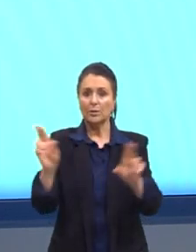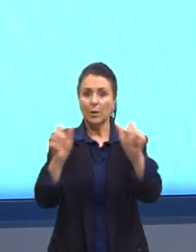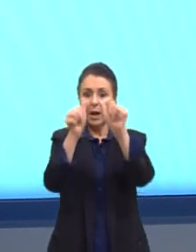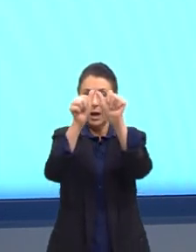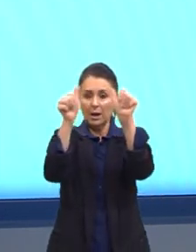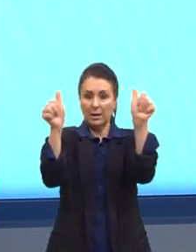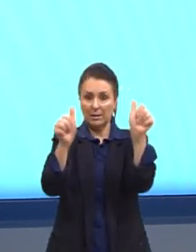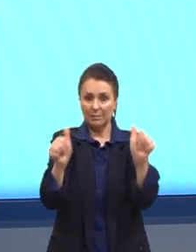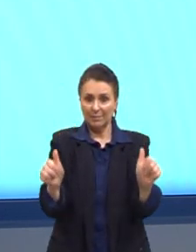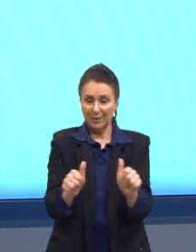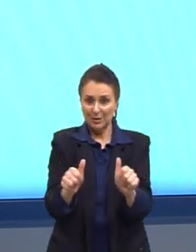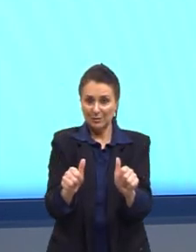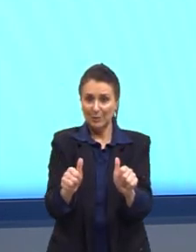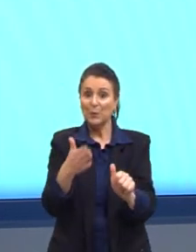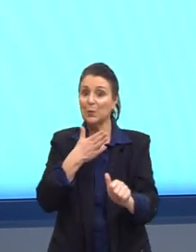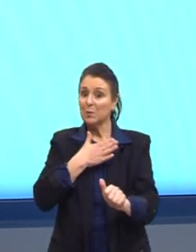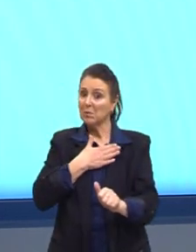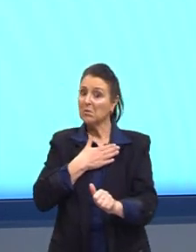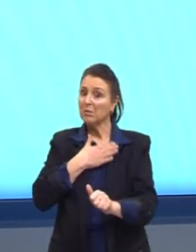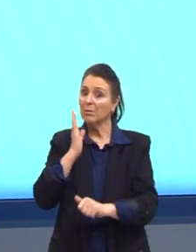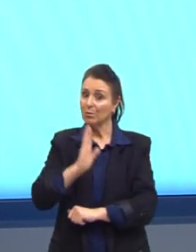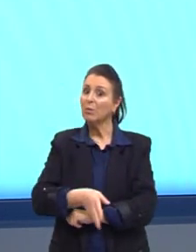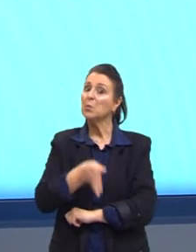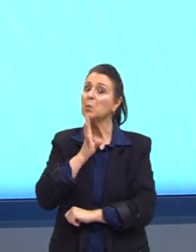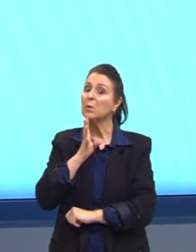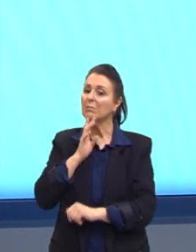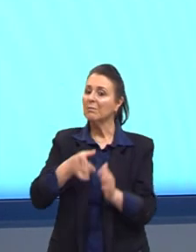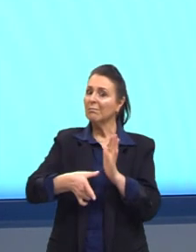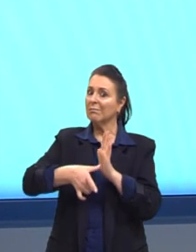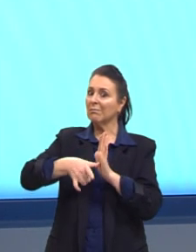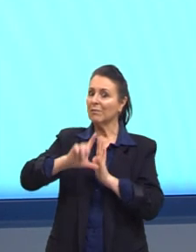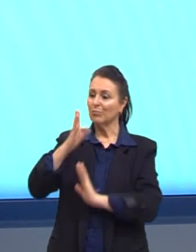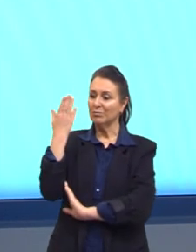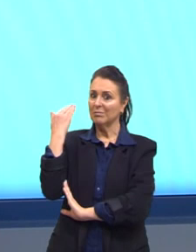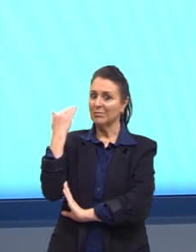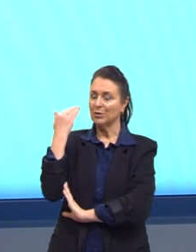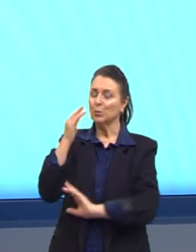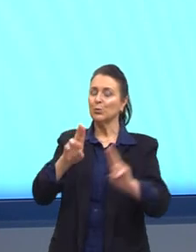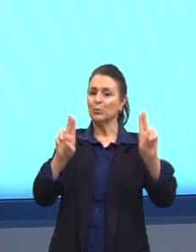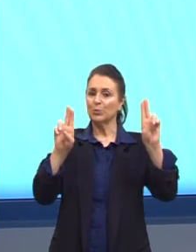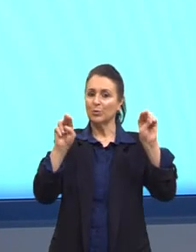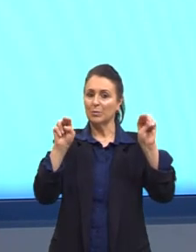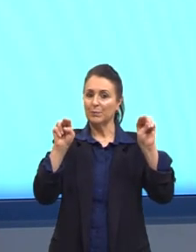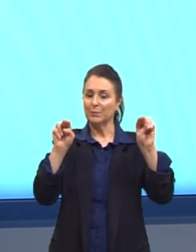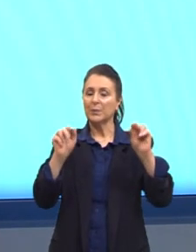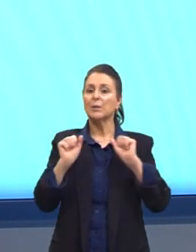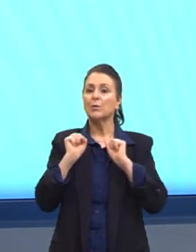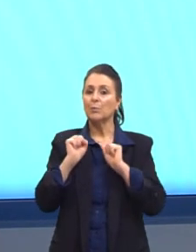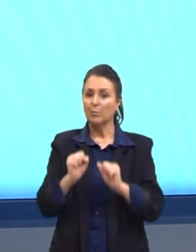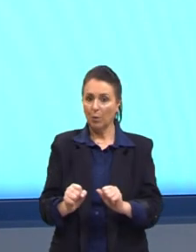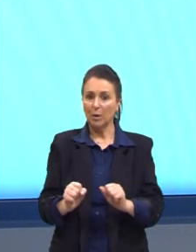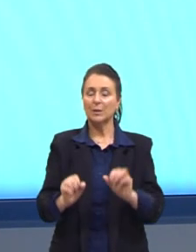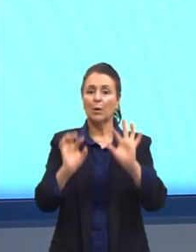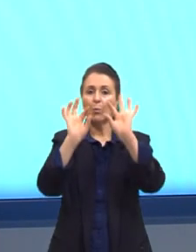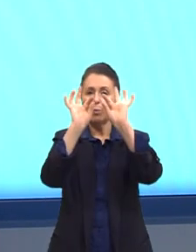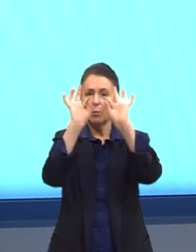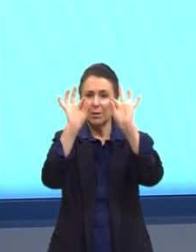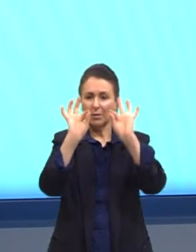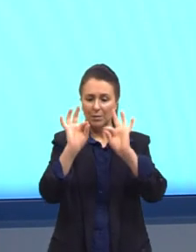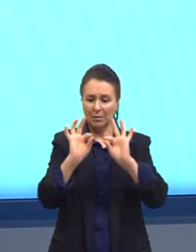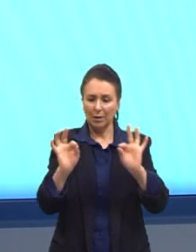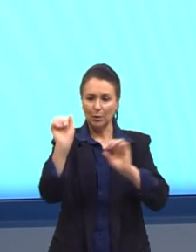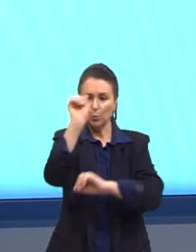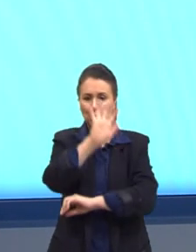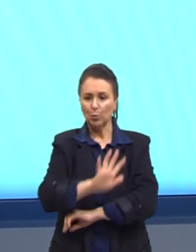traz com os meus conhecimentos prévios sobre aquele assunto. Para que a gente possa compor ali, de uma maneira mais